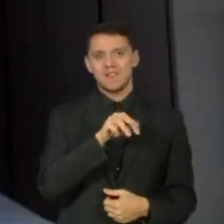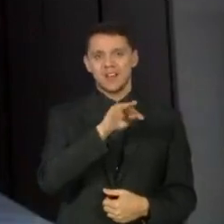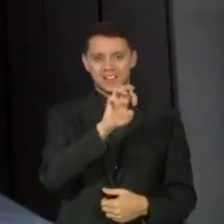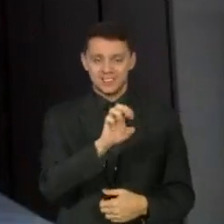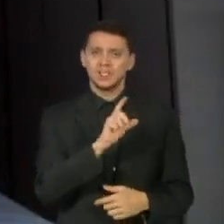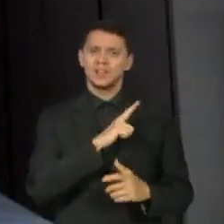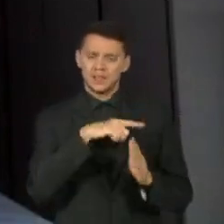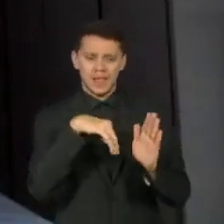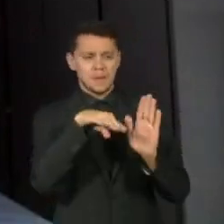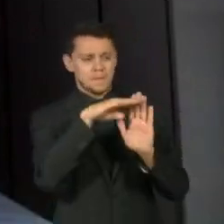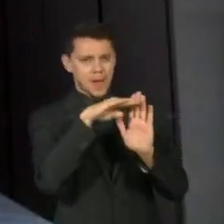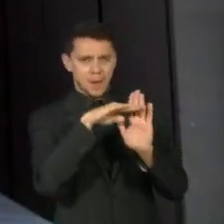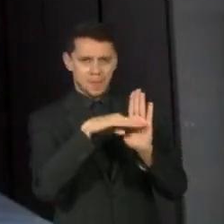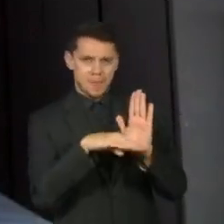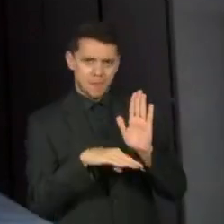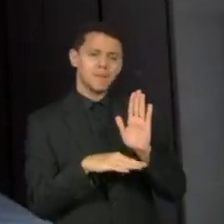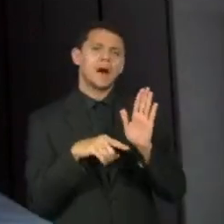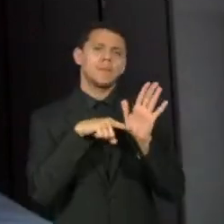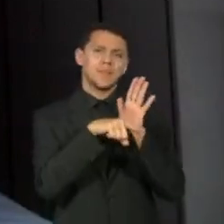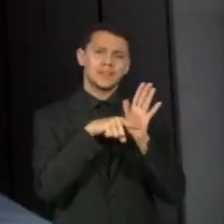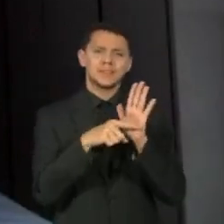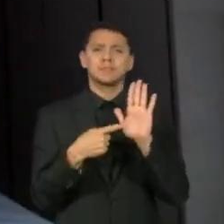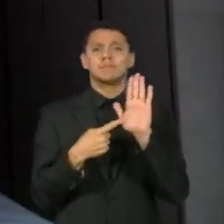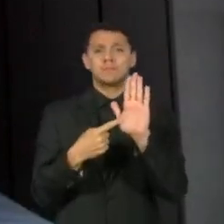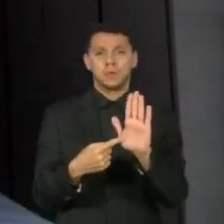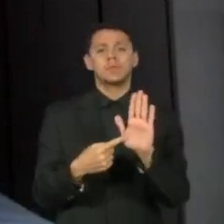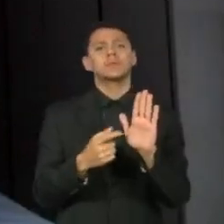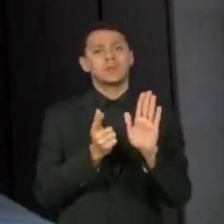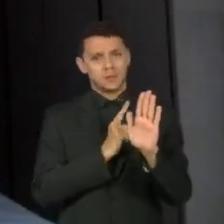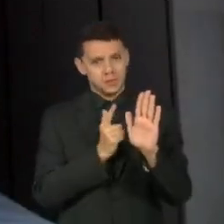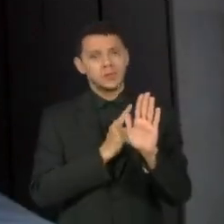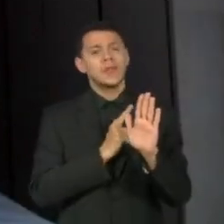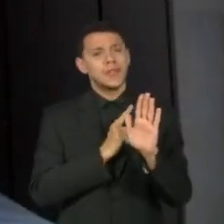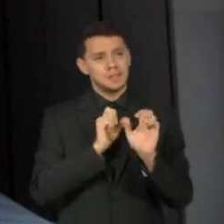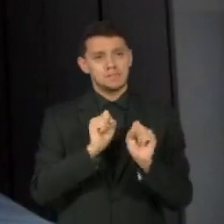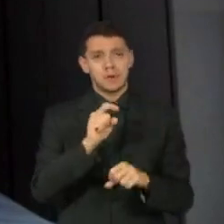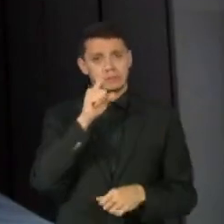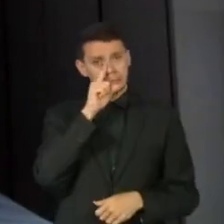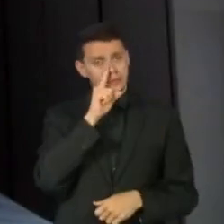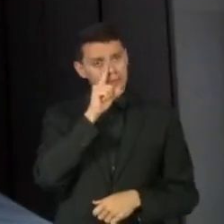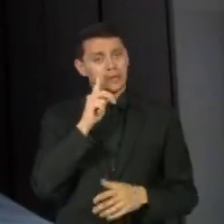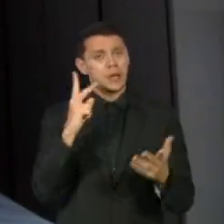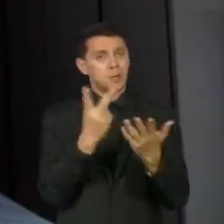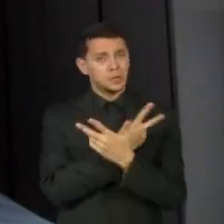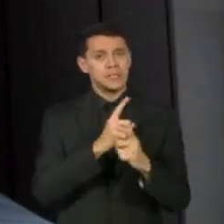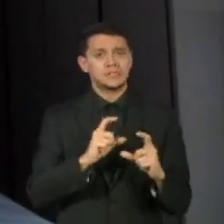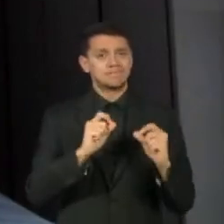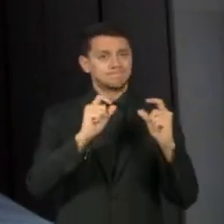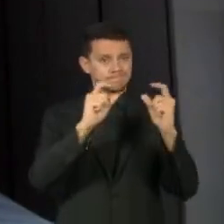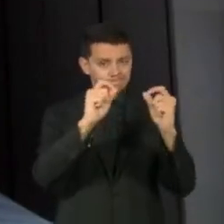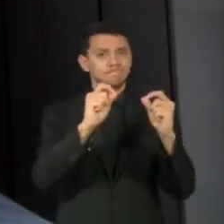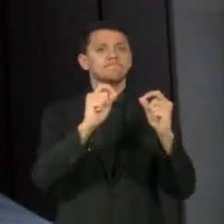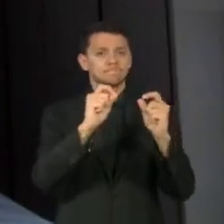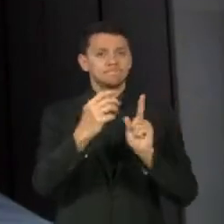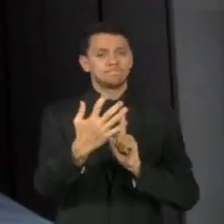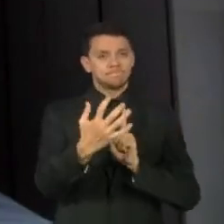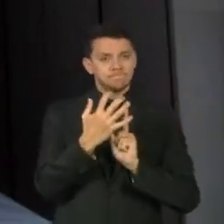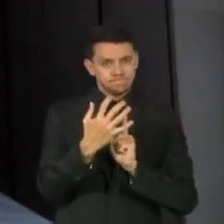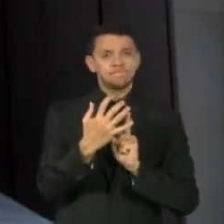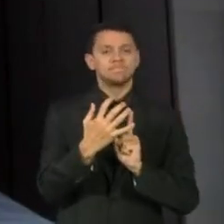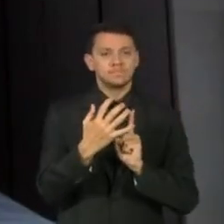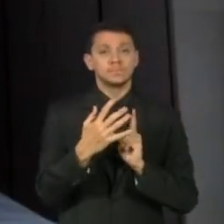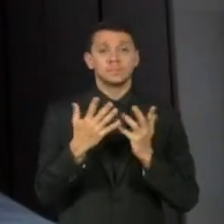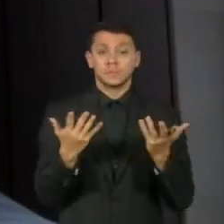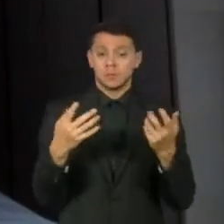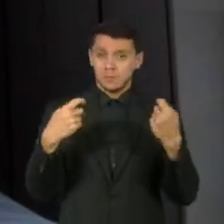na literatura como um possível fator de risco para desenvolvimento de câncer. Então, a gente precisa estar